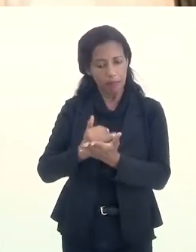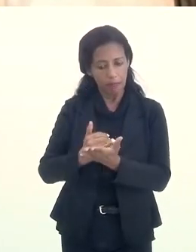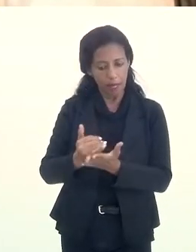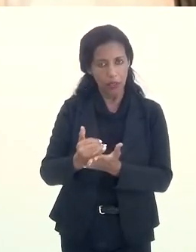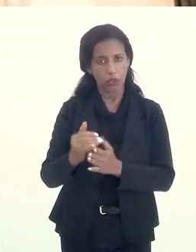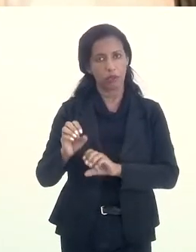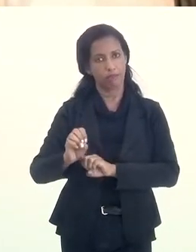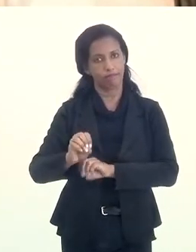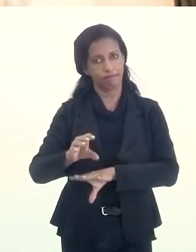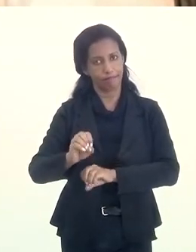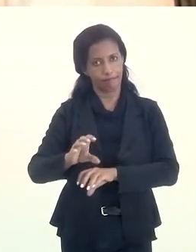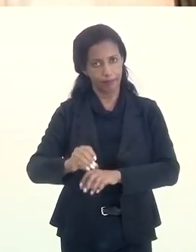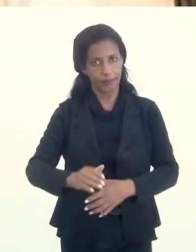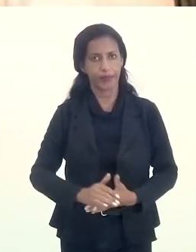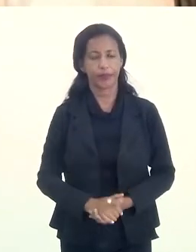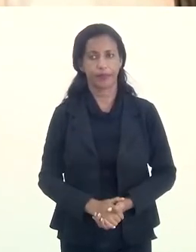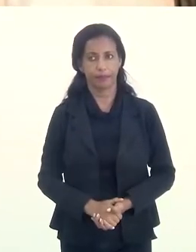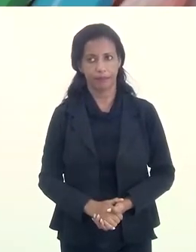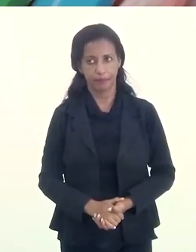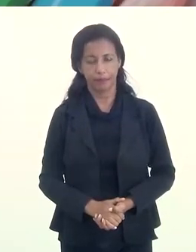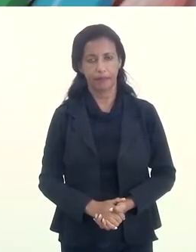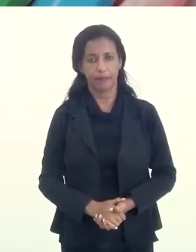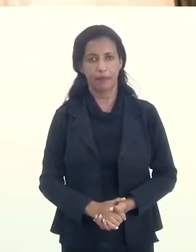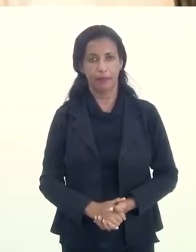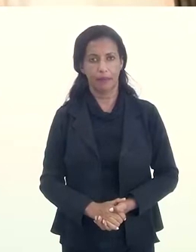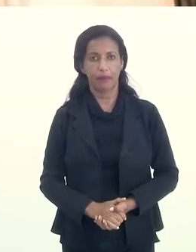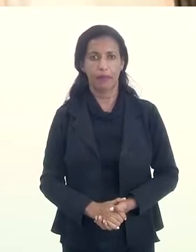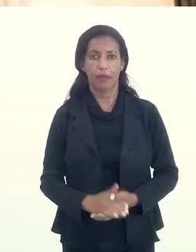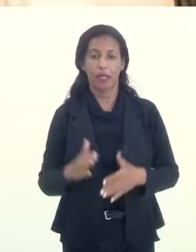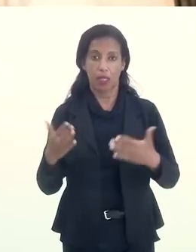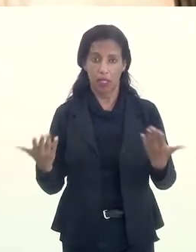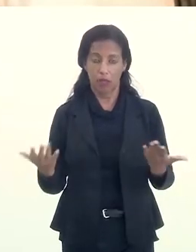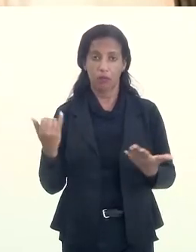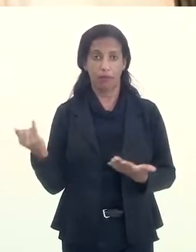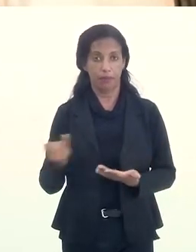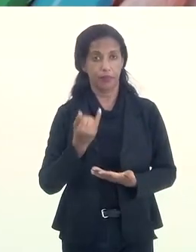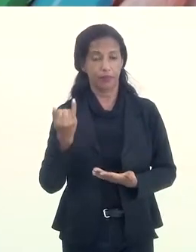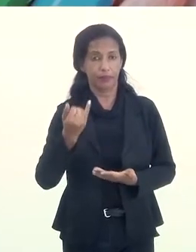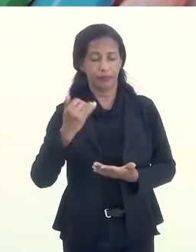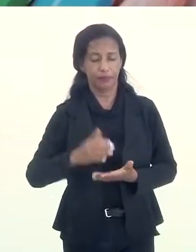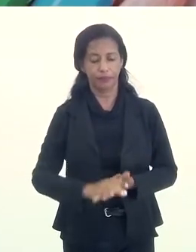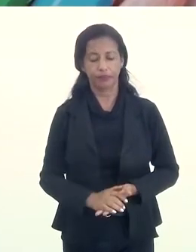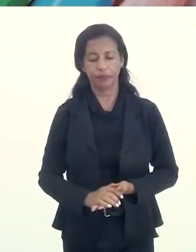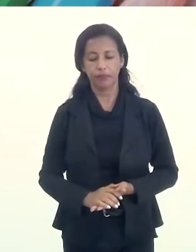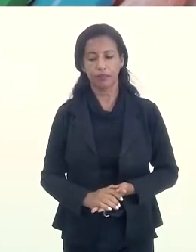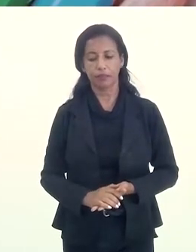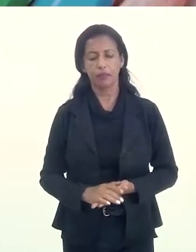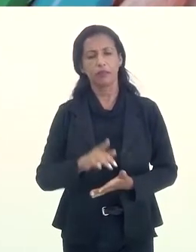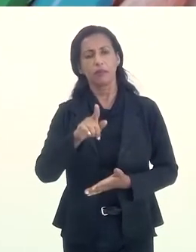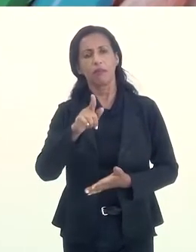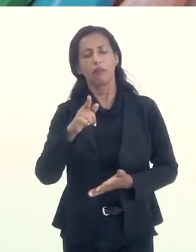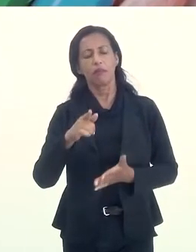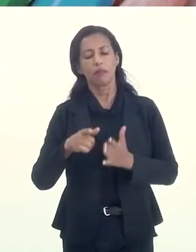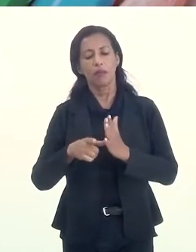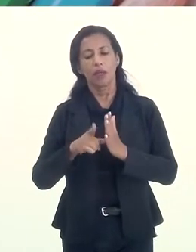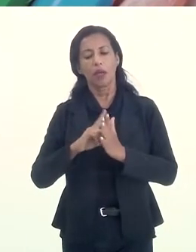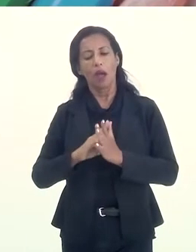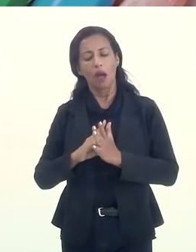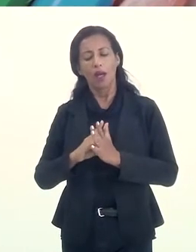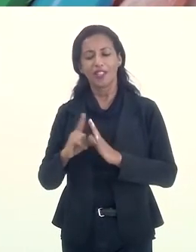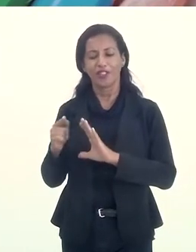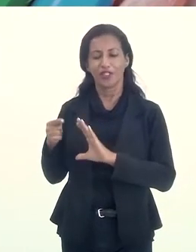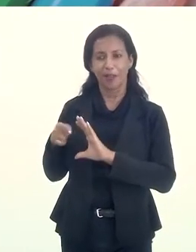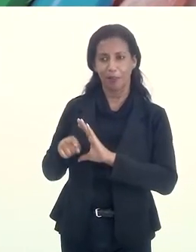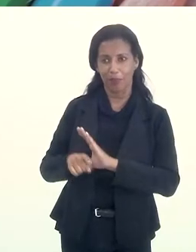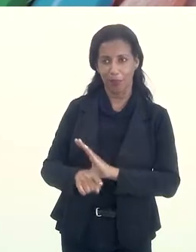partir da educação. Isso me parece mais do que óbvio. Sim, sim, mas antes de aprofundar nessas dicas aí, que